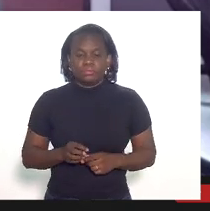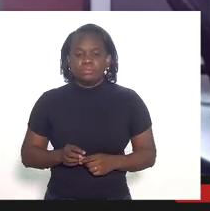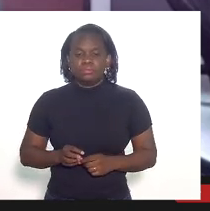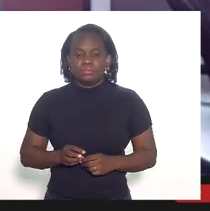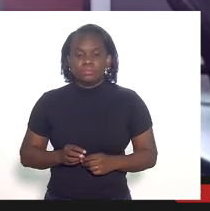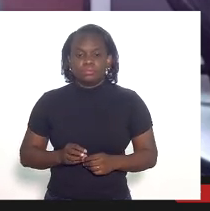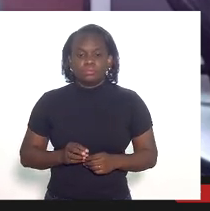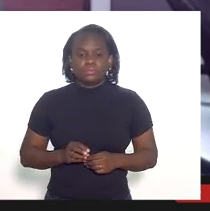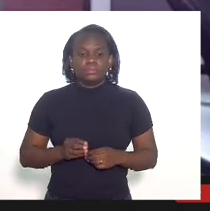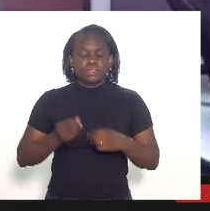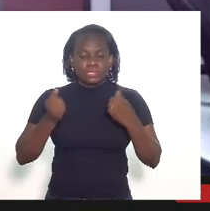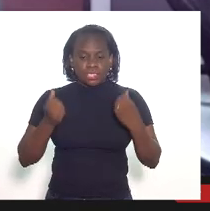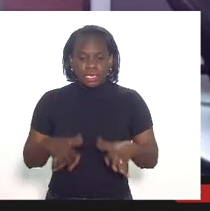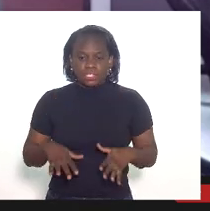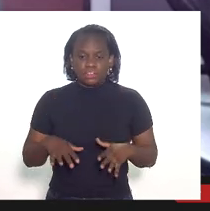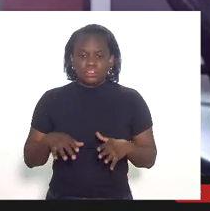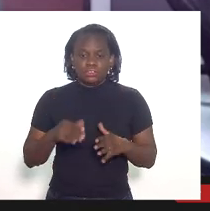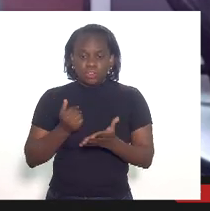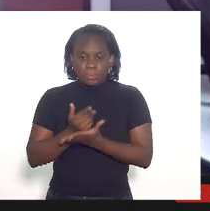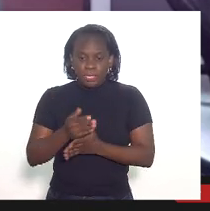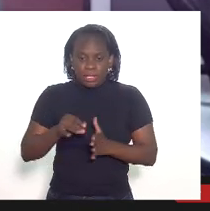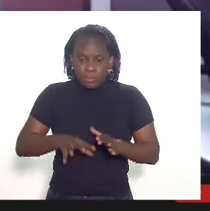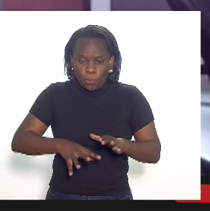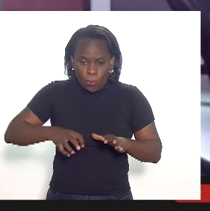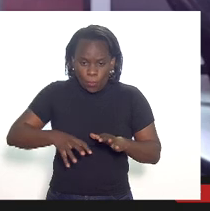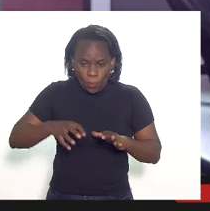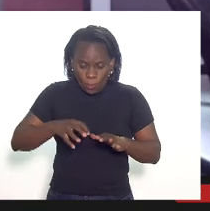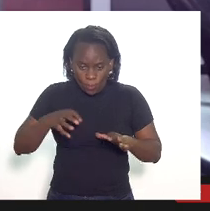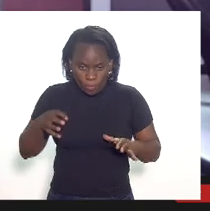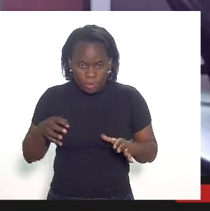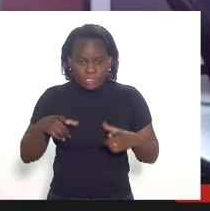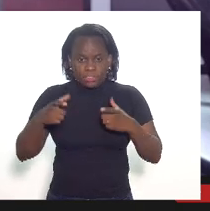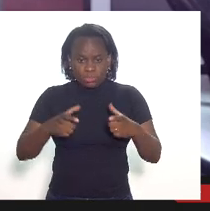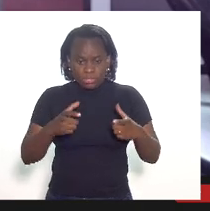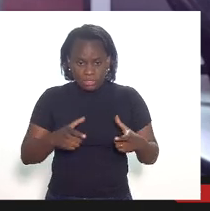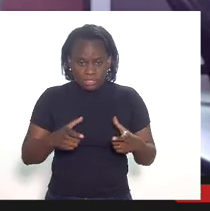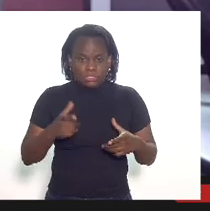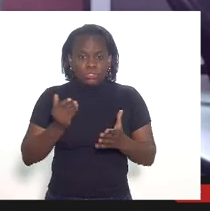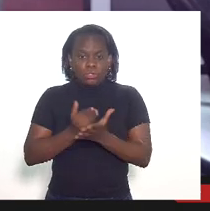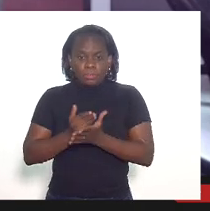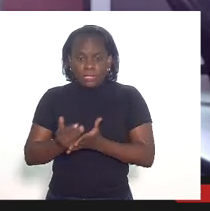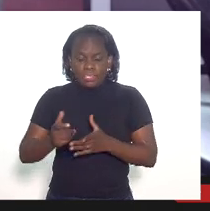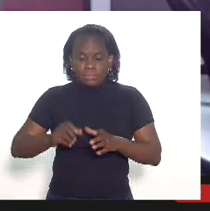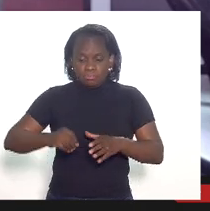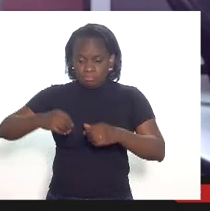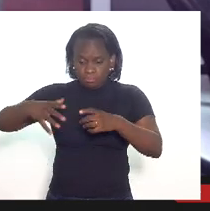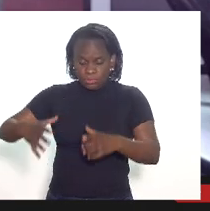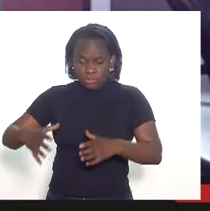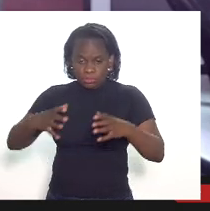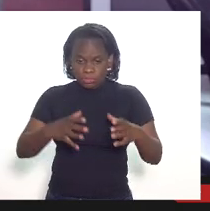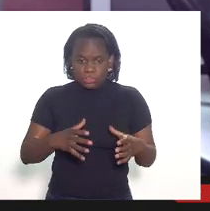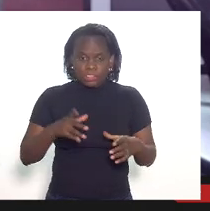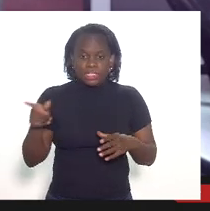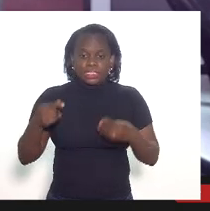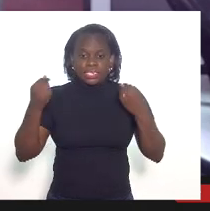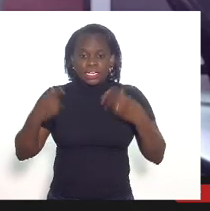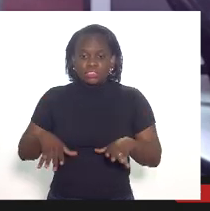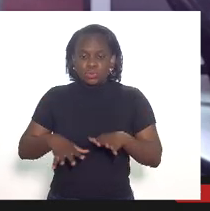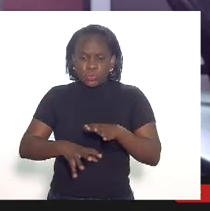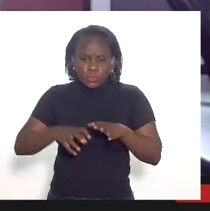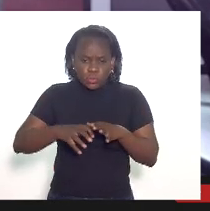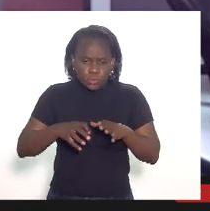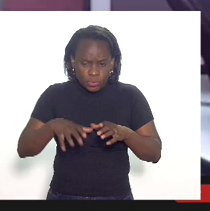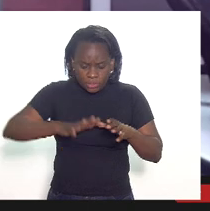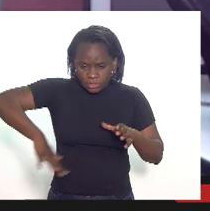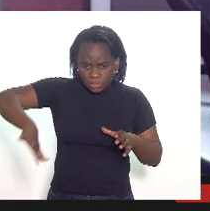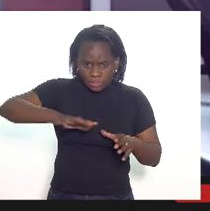as gastos na fase de exploração se um bloco de euro-origine é mais de um campo os gastos com exploração nesse